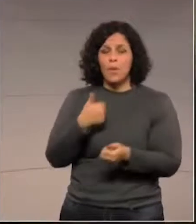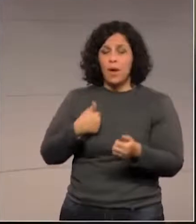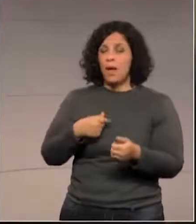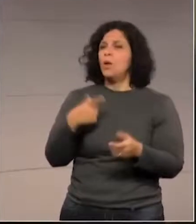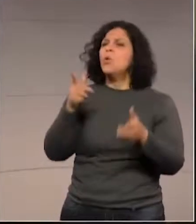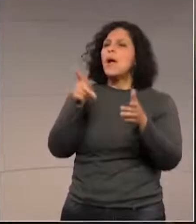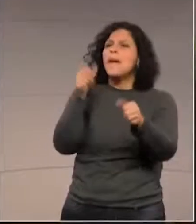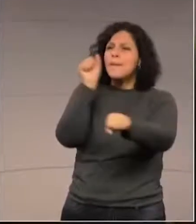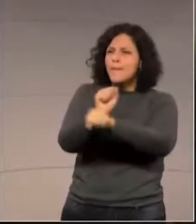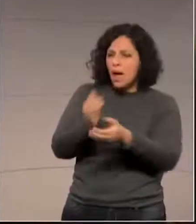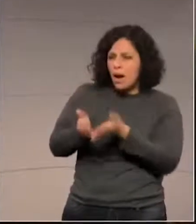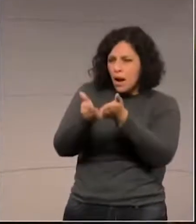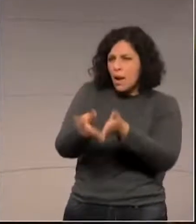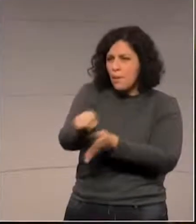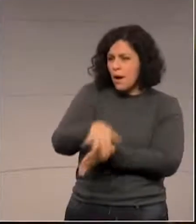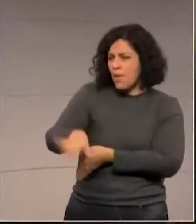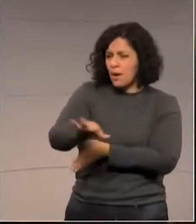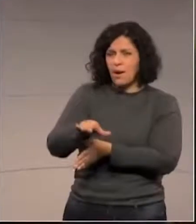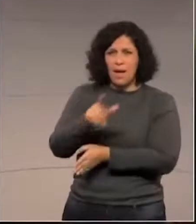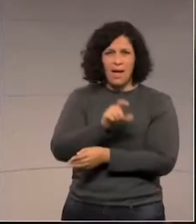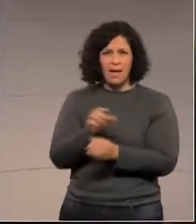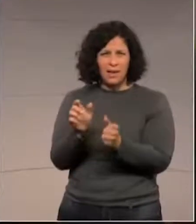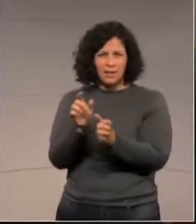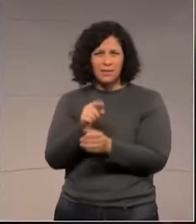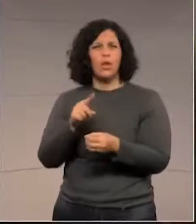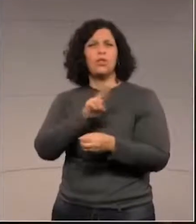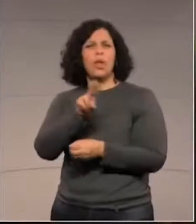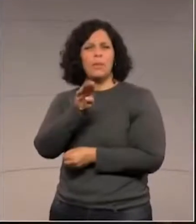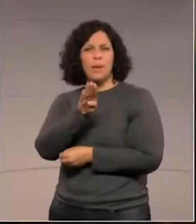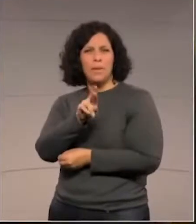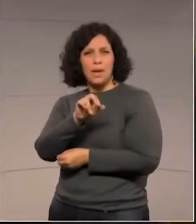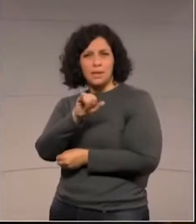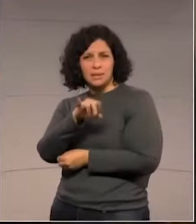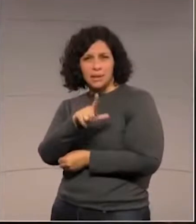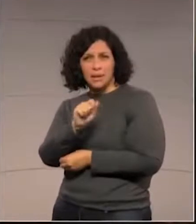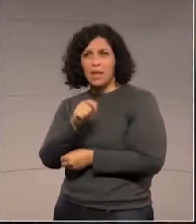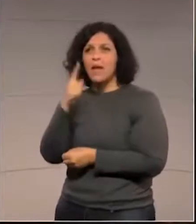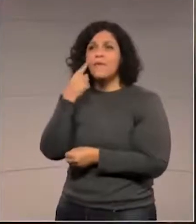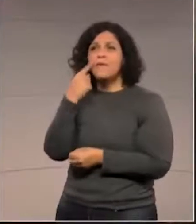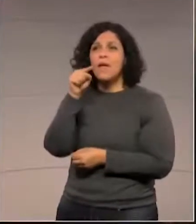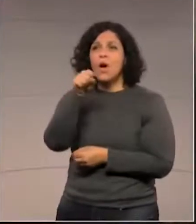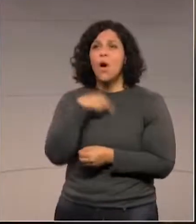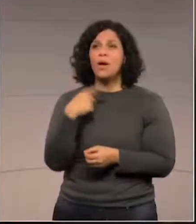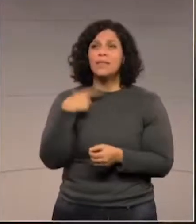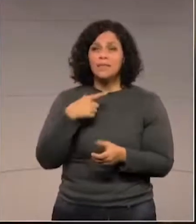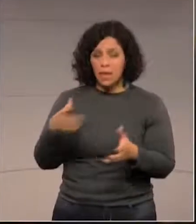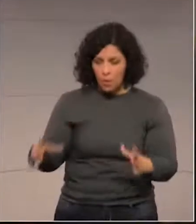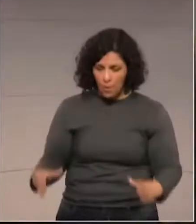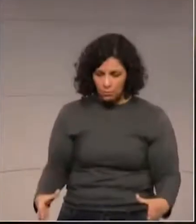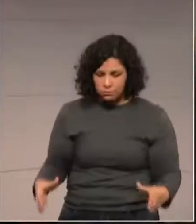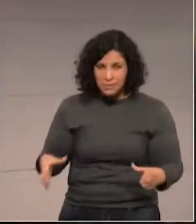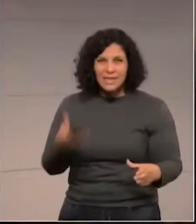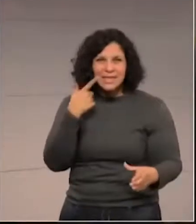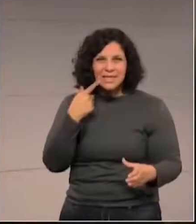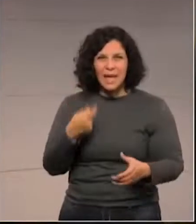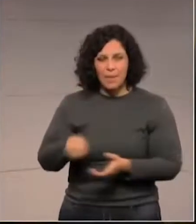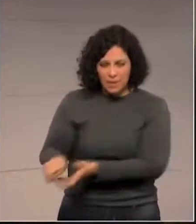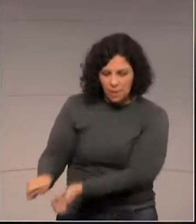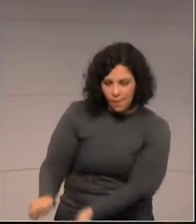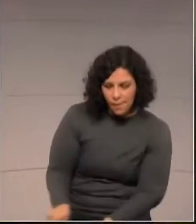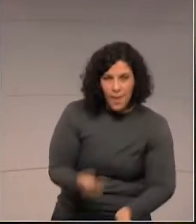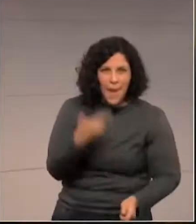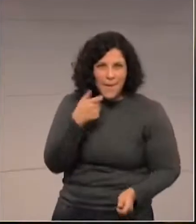chega em Brasília. Aqui, essa foto mostra um sambaqui de lixo. O antigo lixão